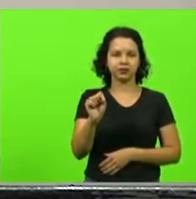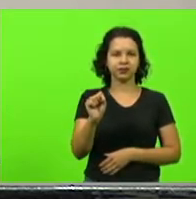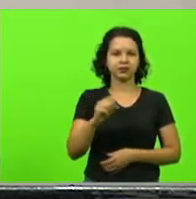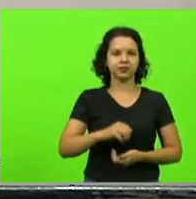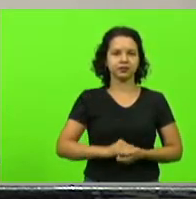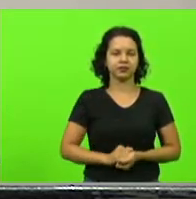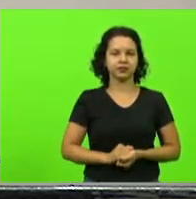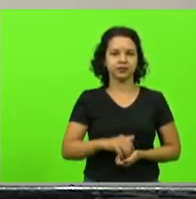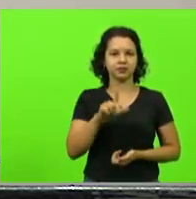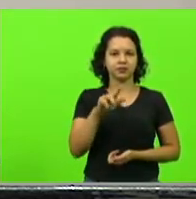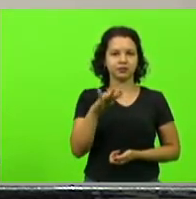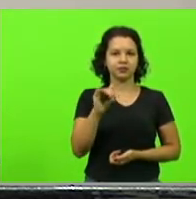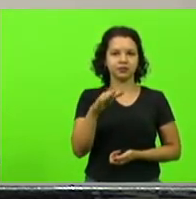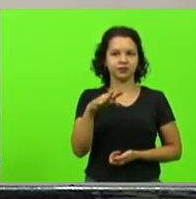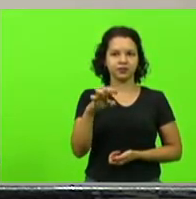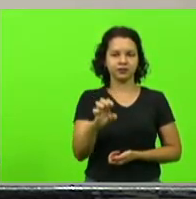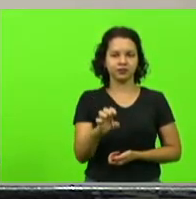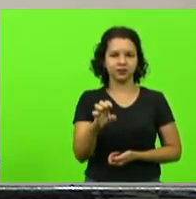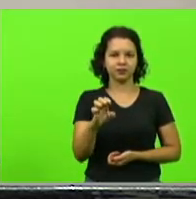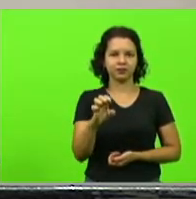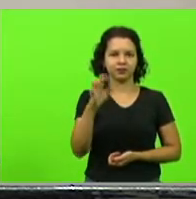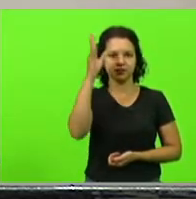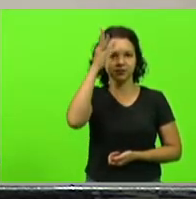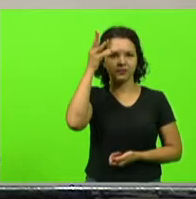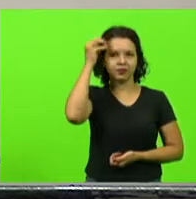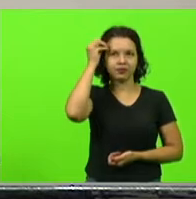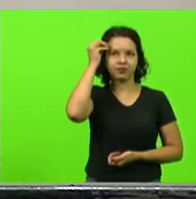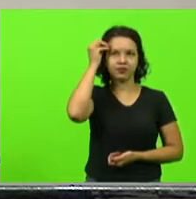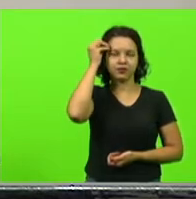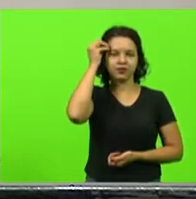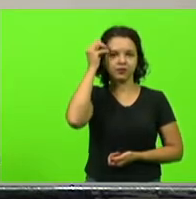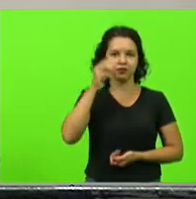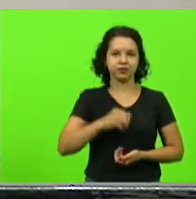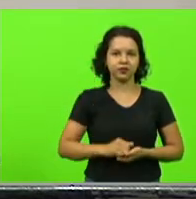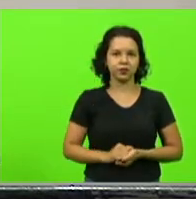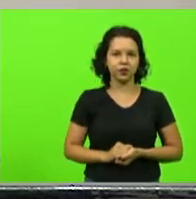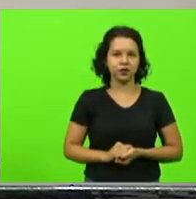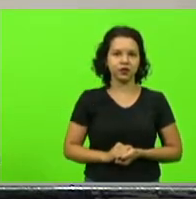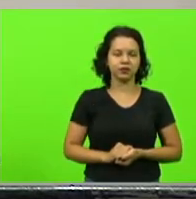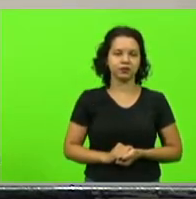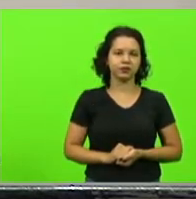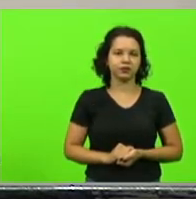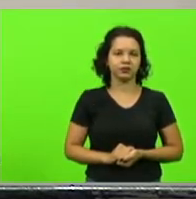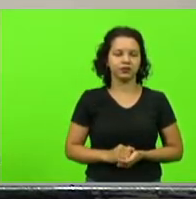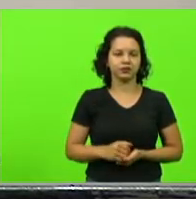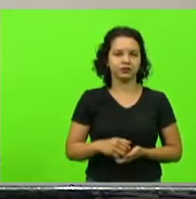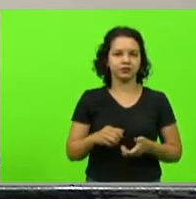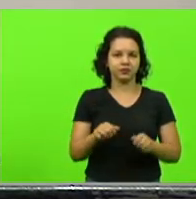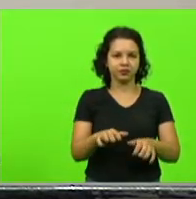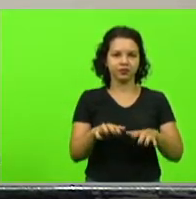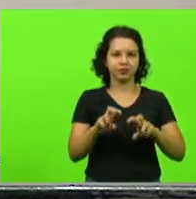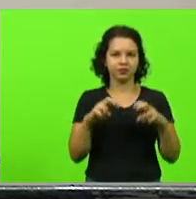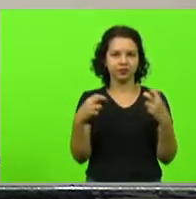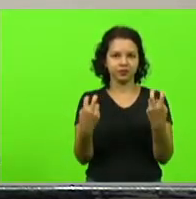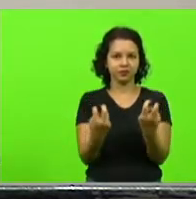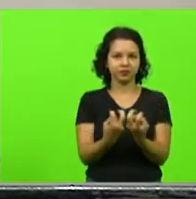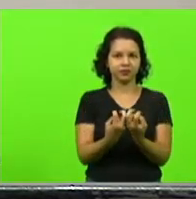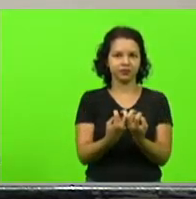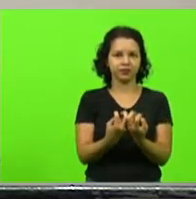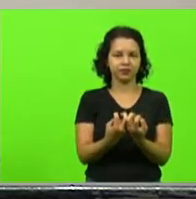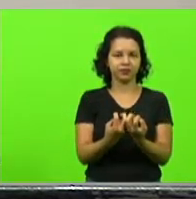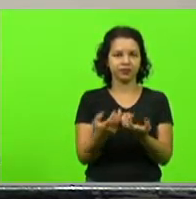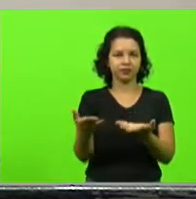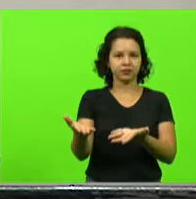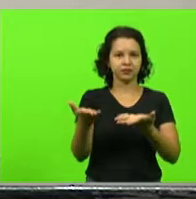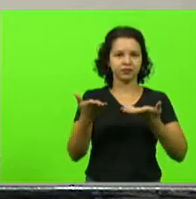Luciane Carminati, que fez uma surpresa para ela aí no plenário, convido o